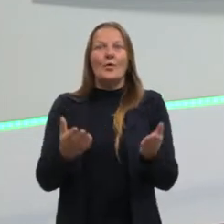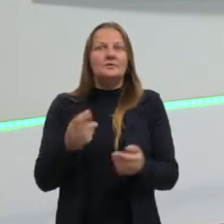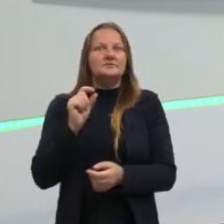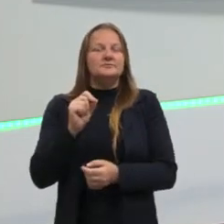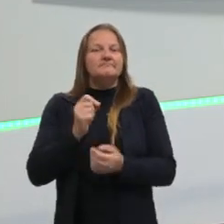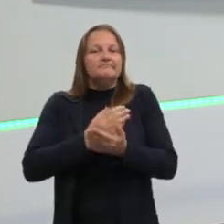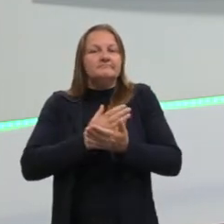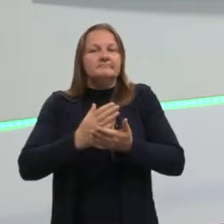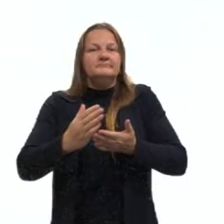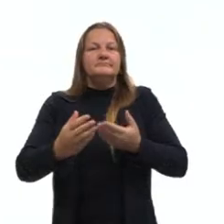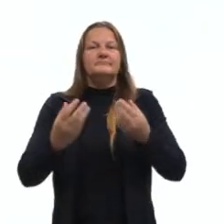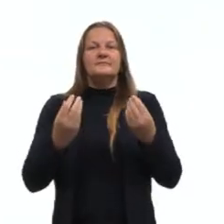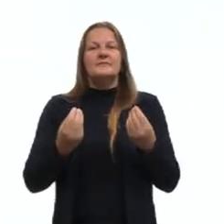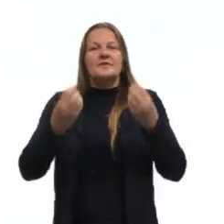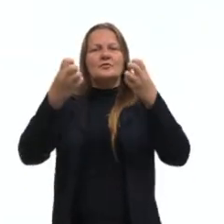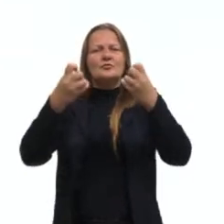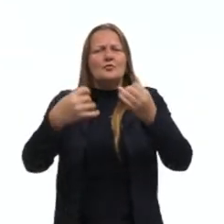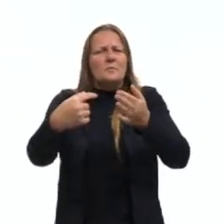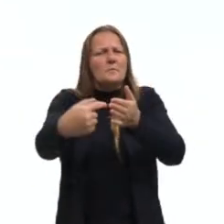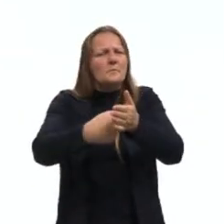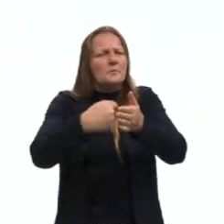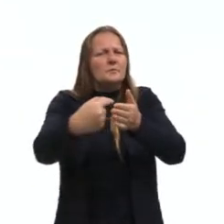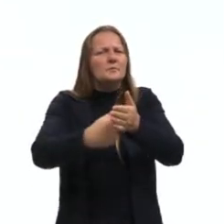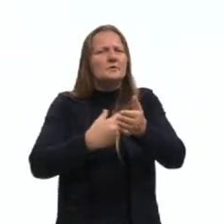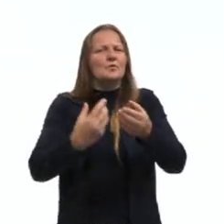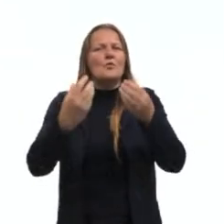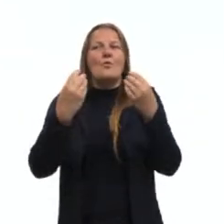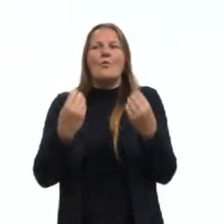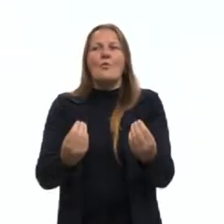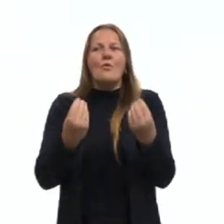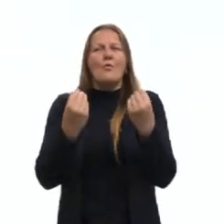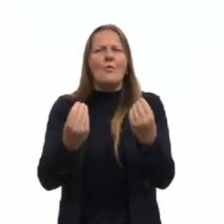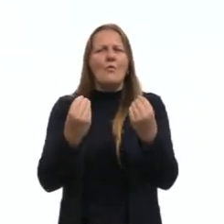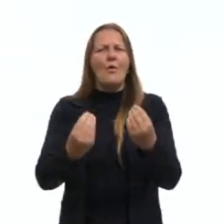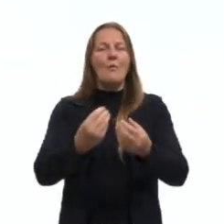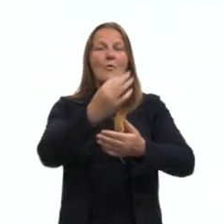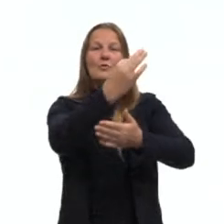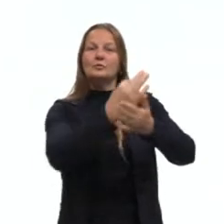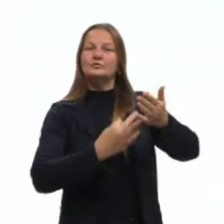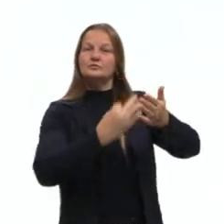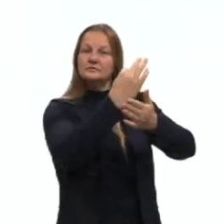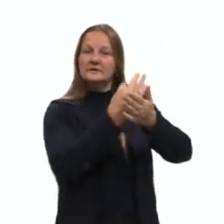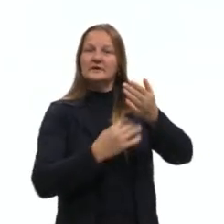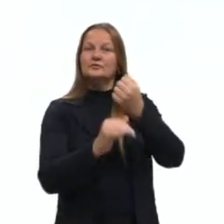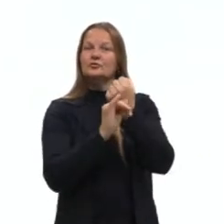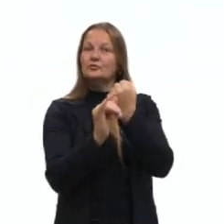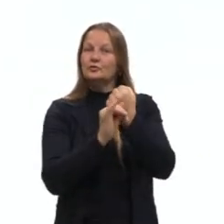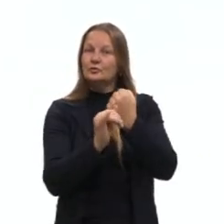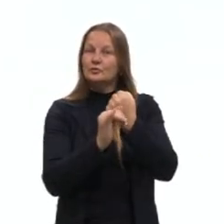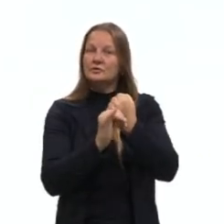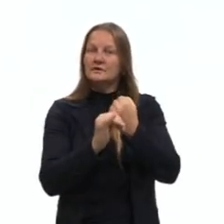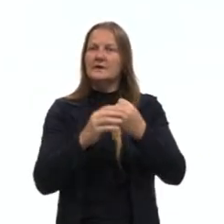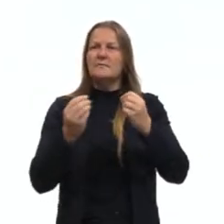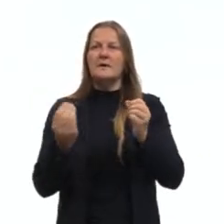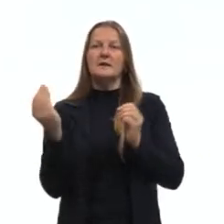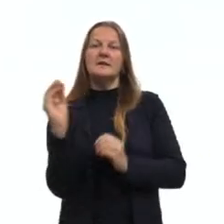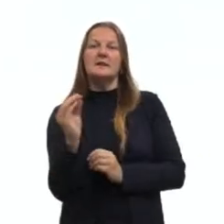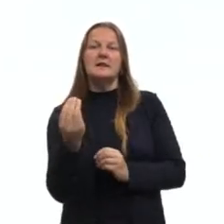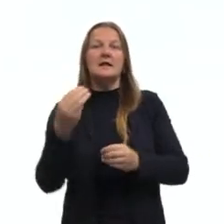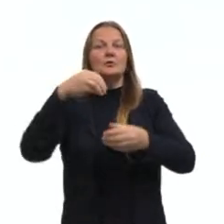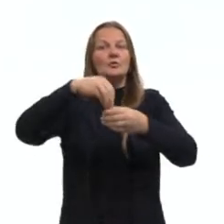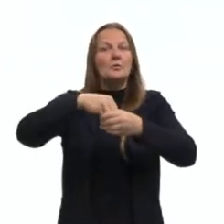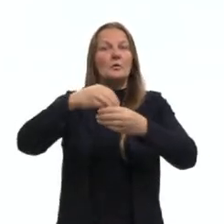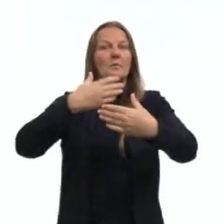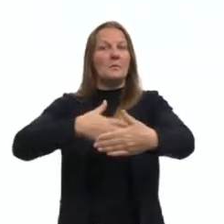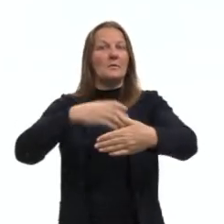começar, então, se questionando, perguntando como os textos das crônicas vão aparecer lá nas